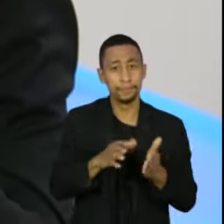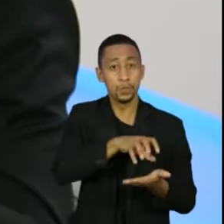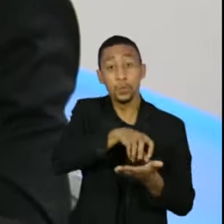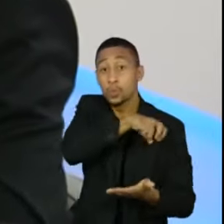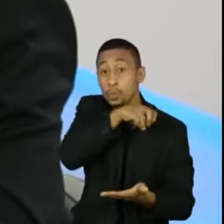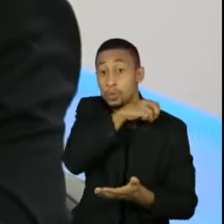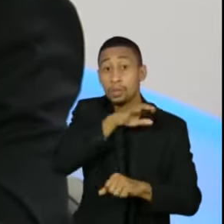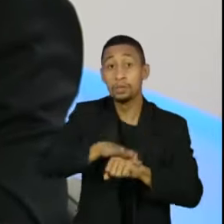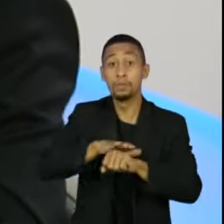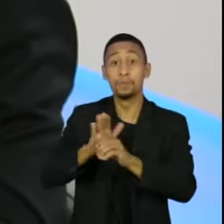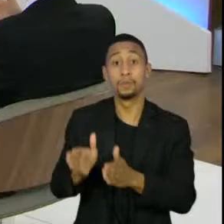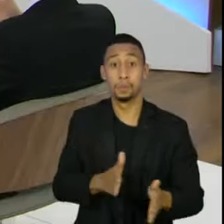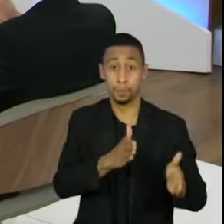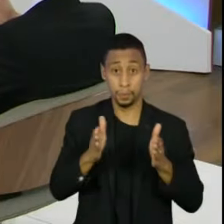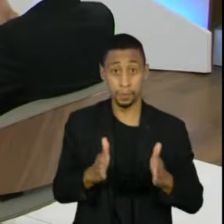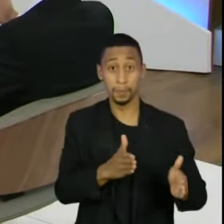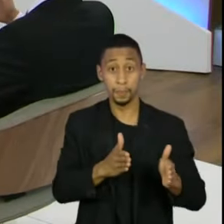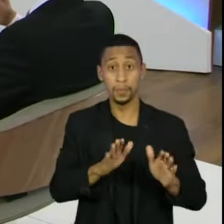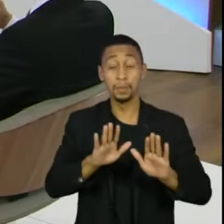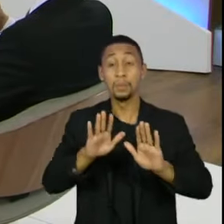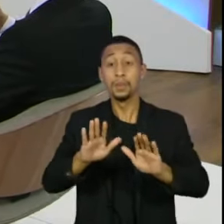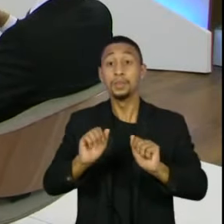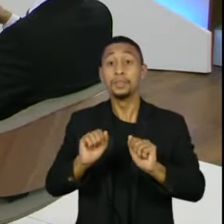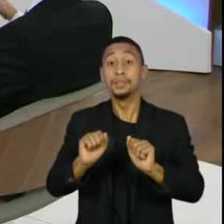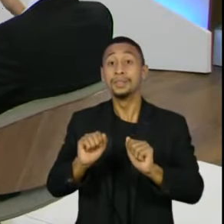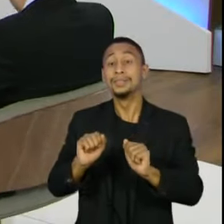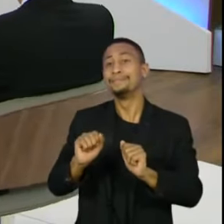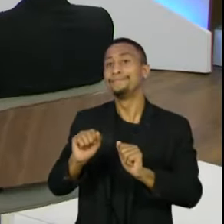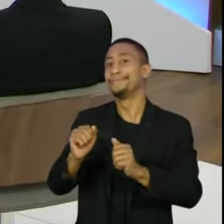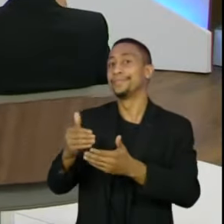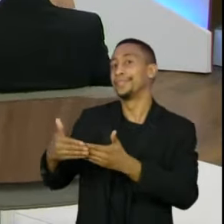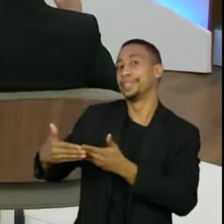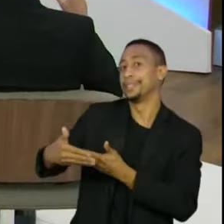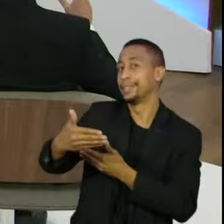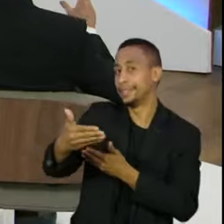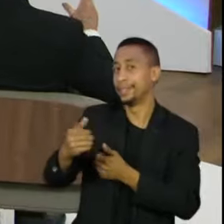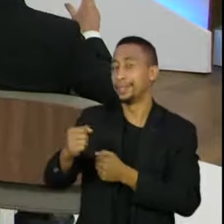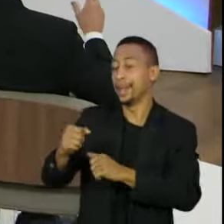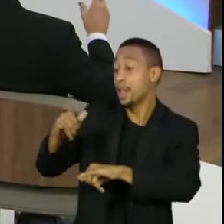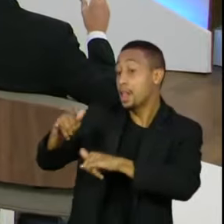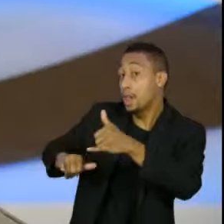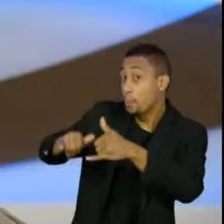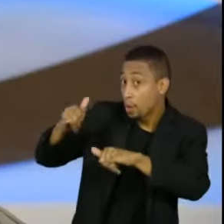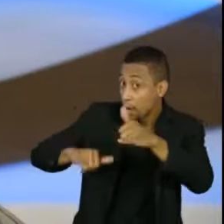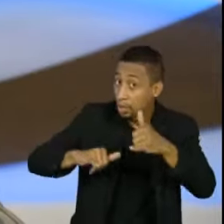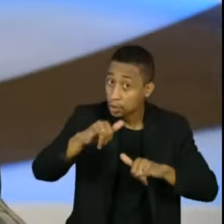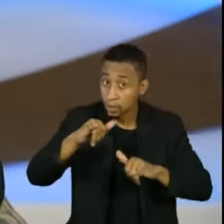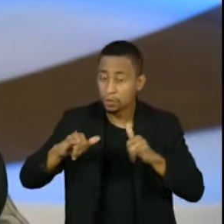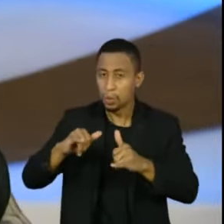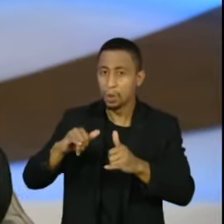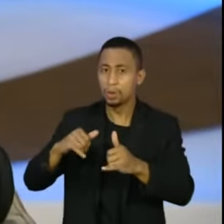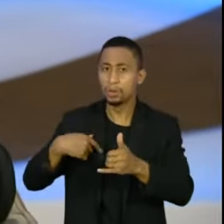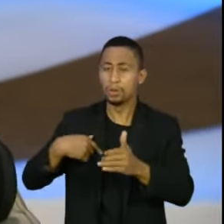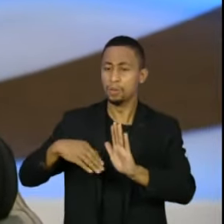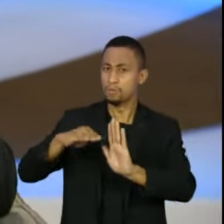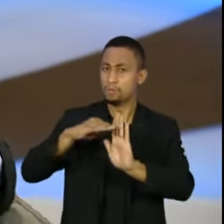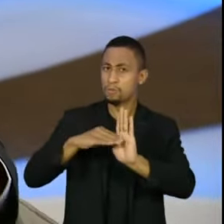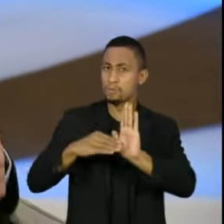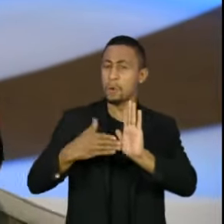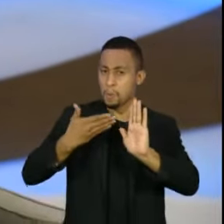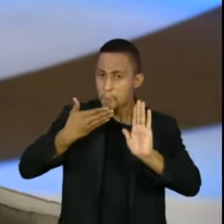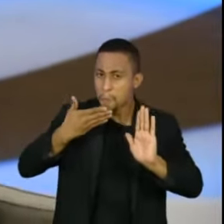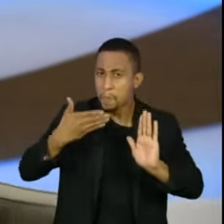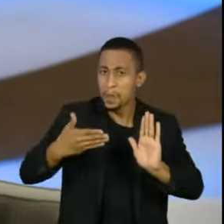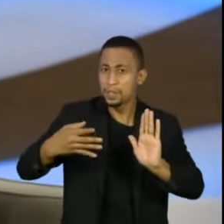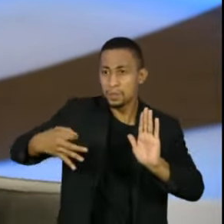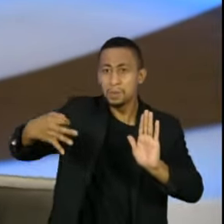E uma política agora que nós estamos implementando, que é a possibilidade, em relação a determinados laboratórios que fazem exigências muito restritivas, de nós